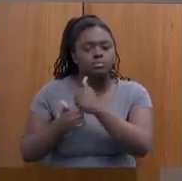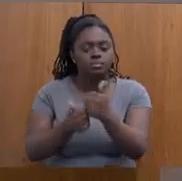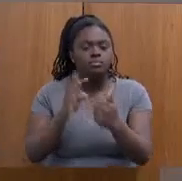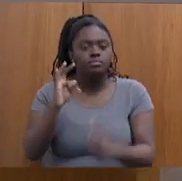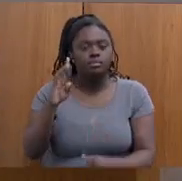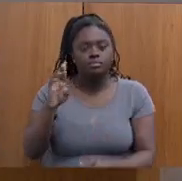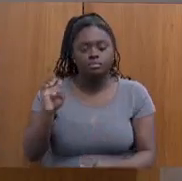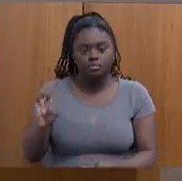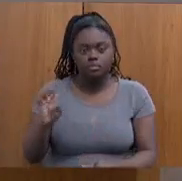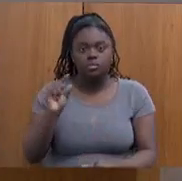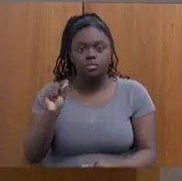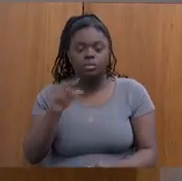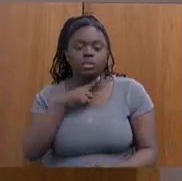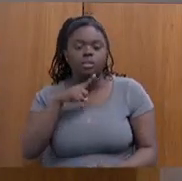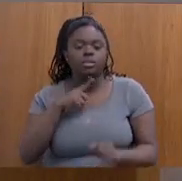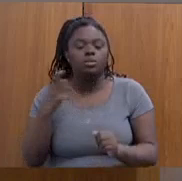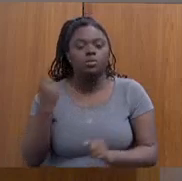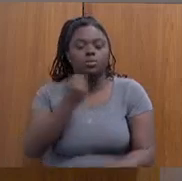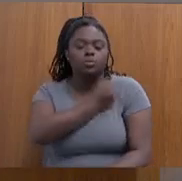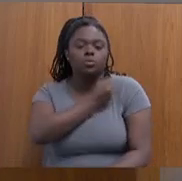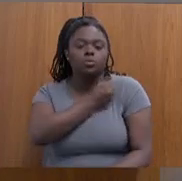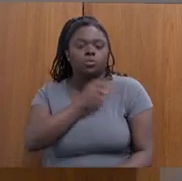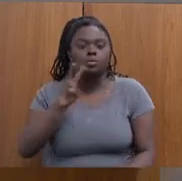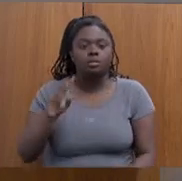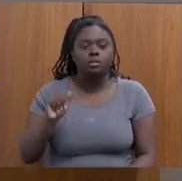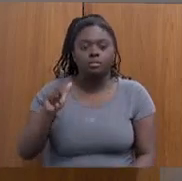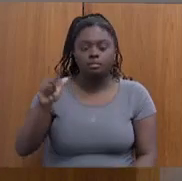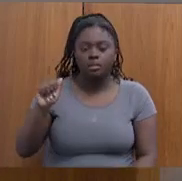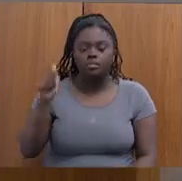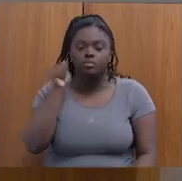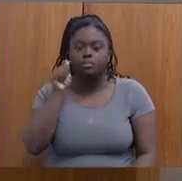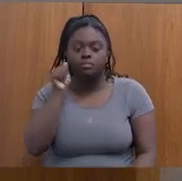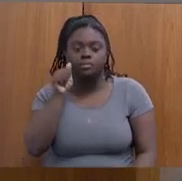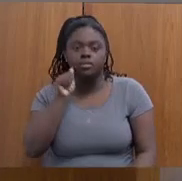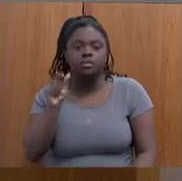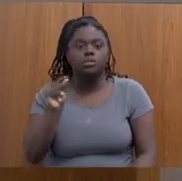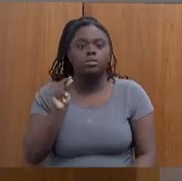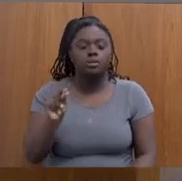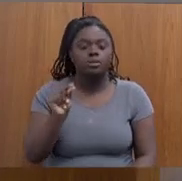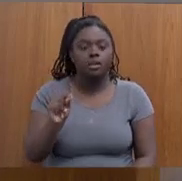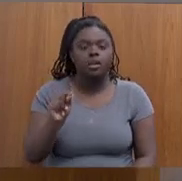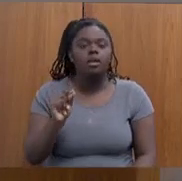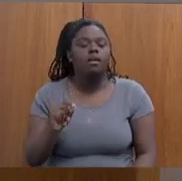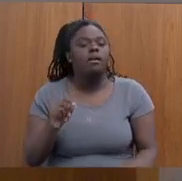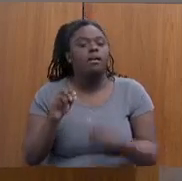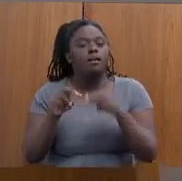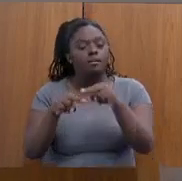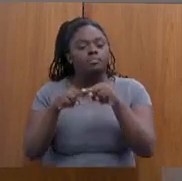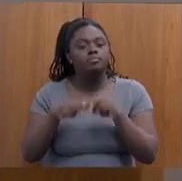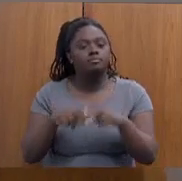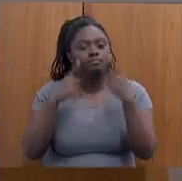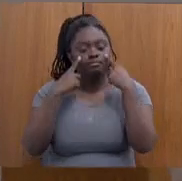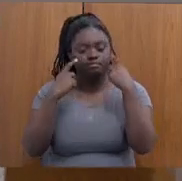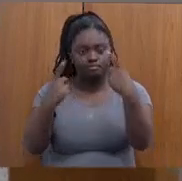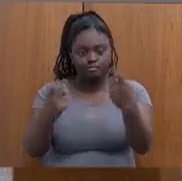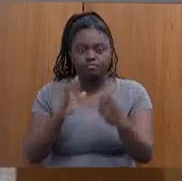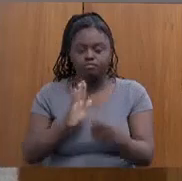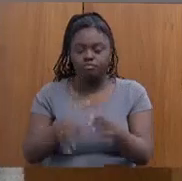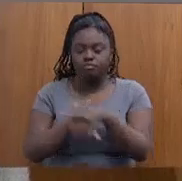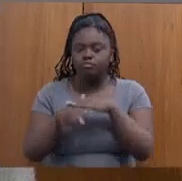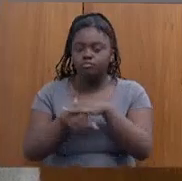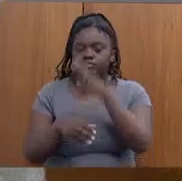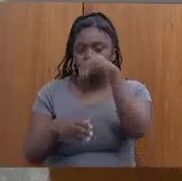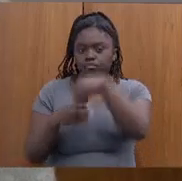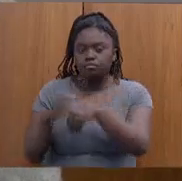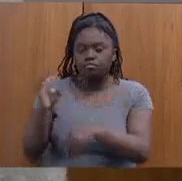a gente reserva um número de vagas interseirizadas para mulheres vítimas de violência. Então, é uma coisa que nós estamos... Já estou conversando dentro do Estado também,